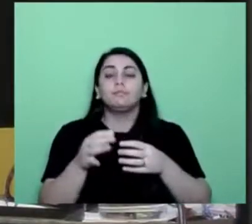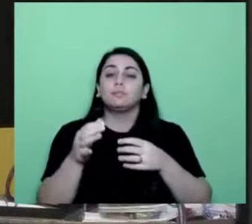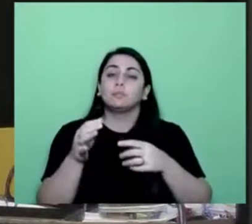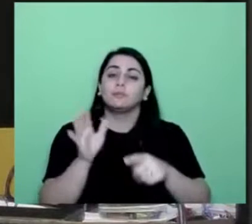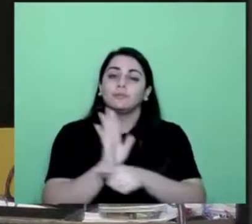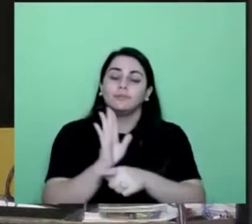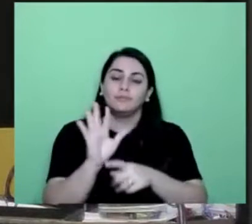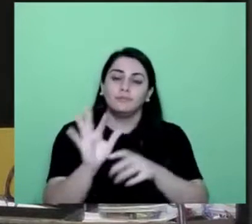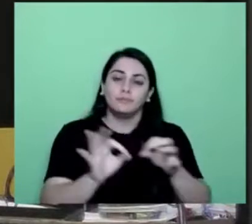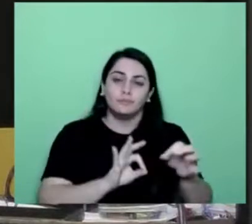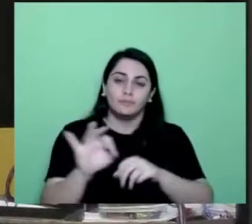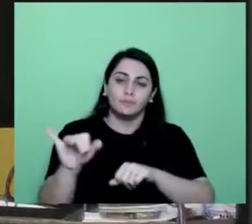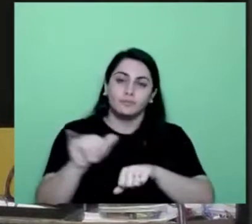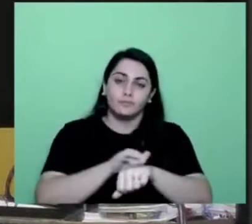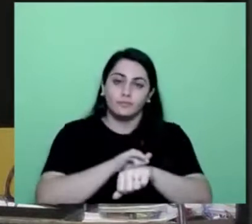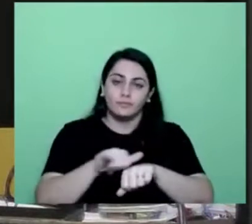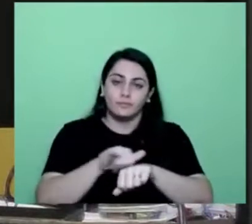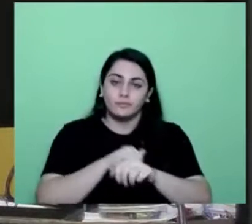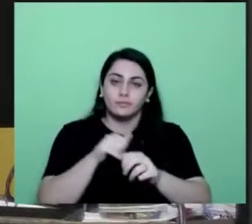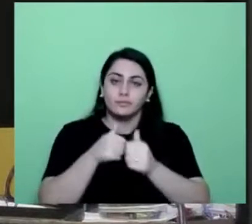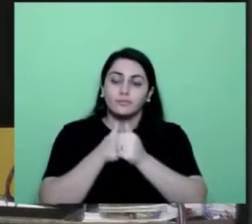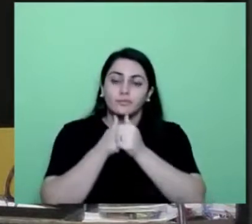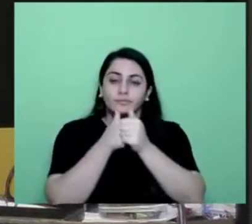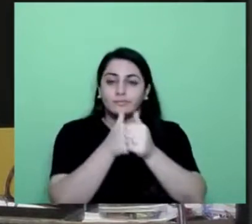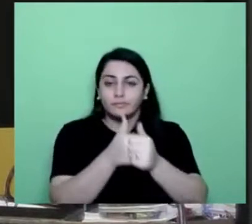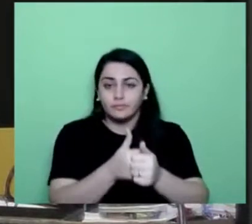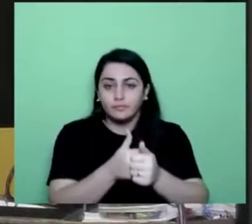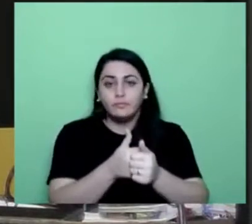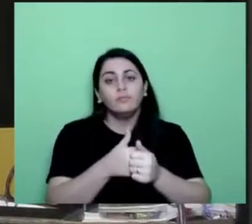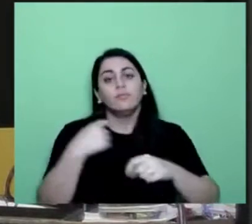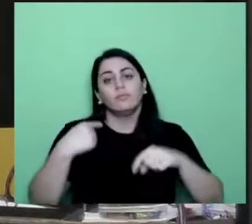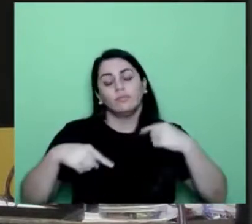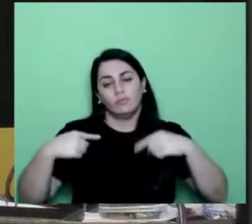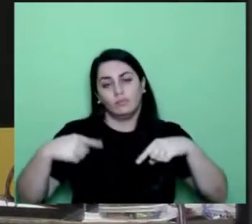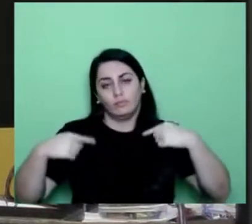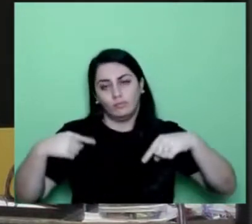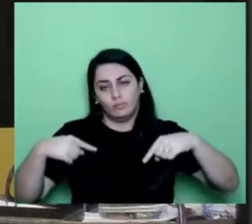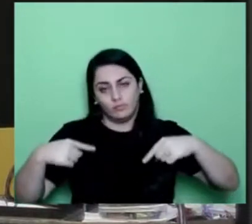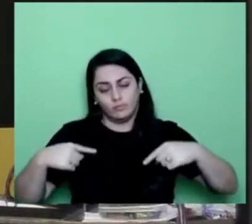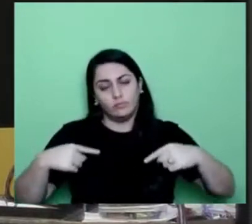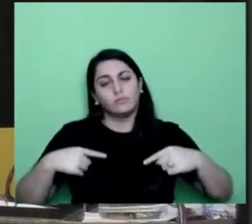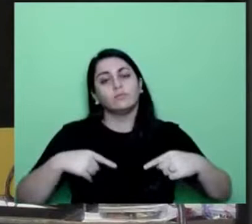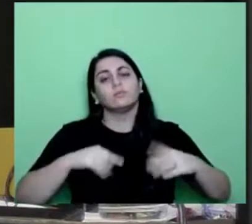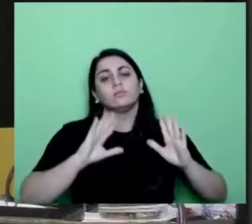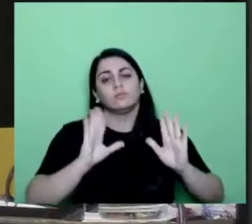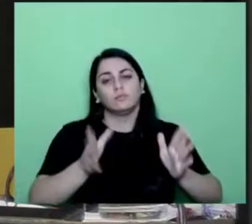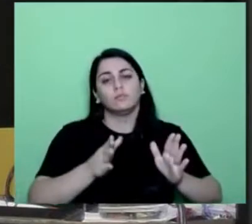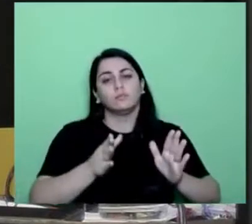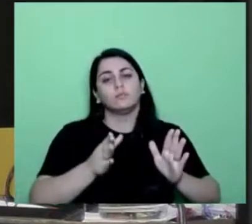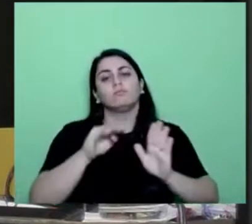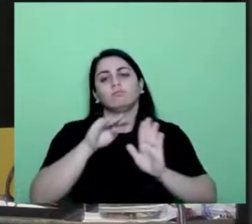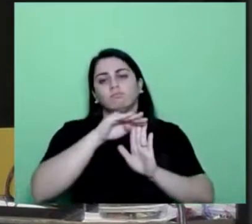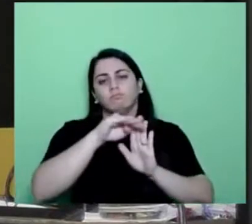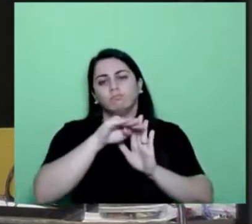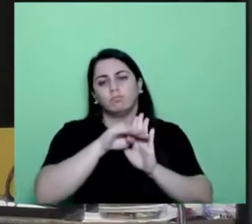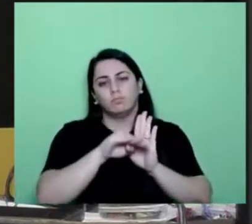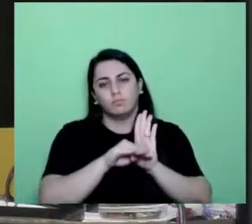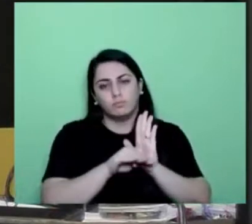estratégia para o acompanhamento e execução da política, fundamentada nos princípios da